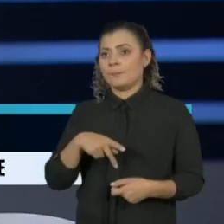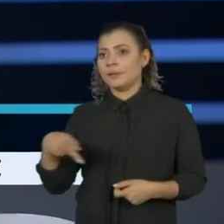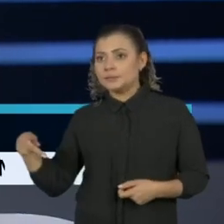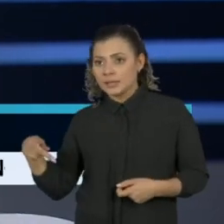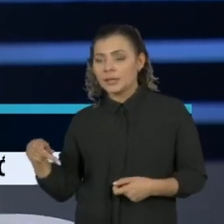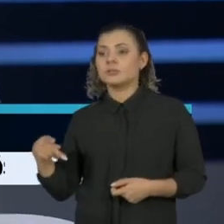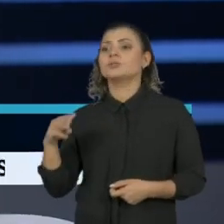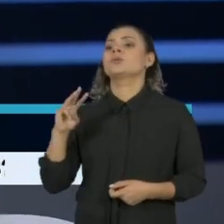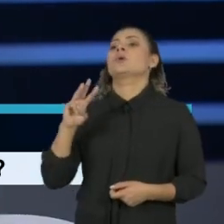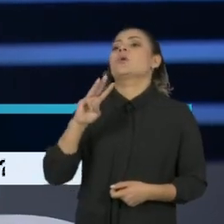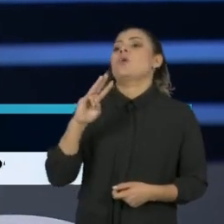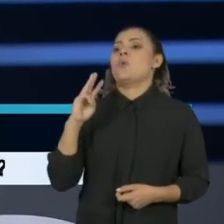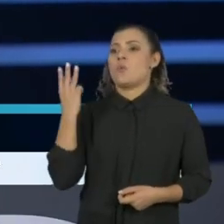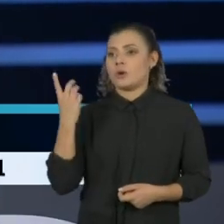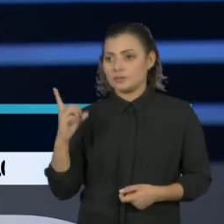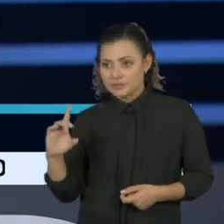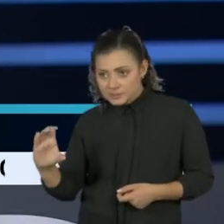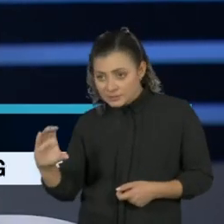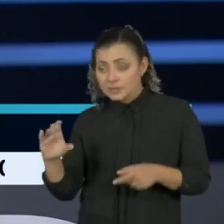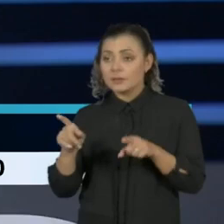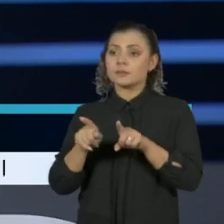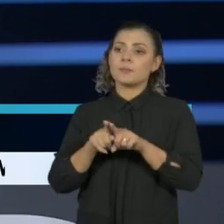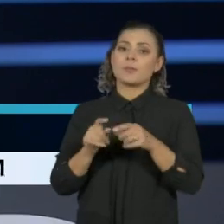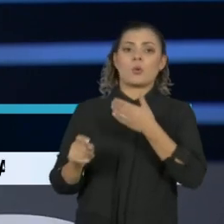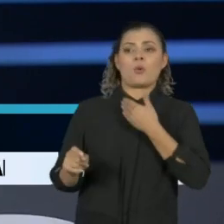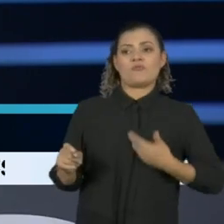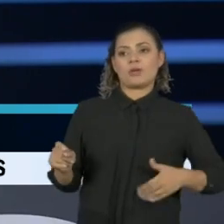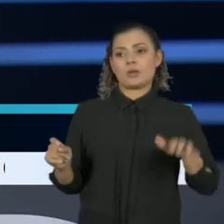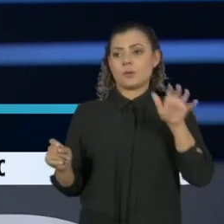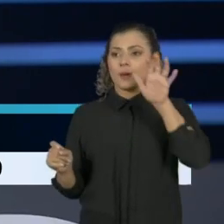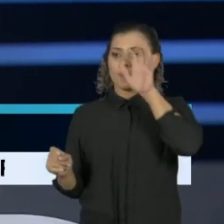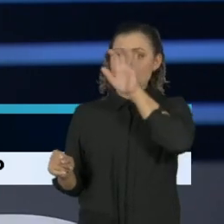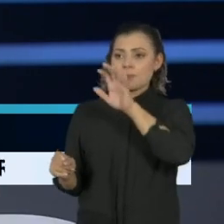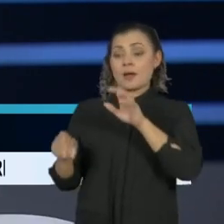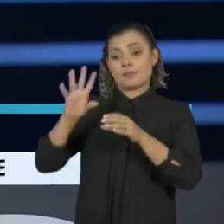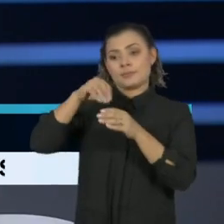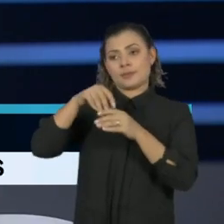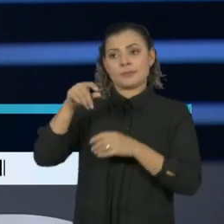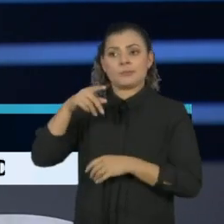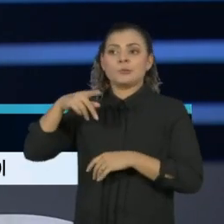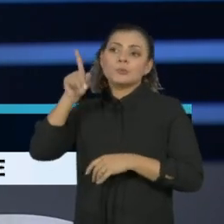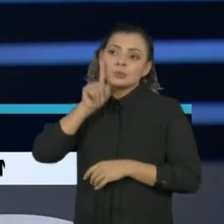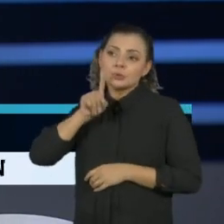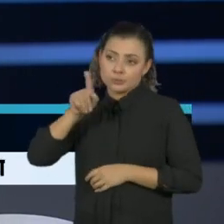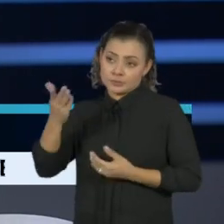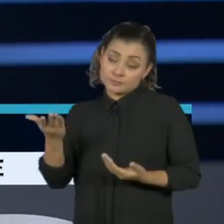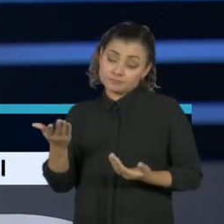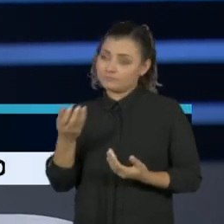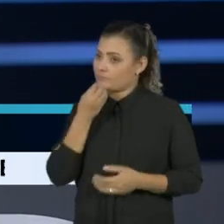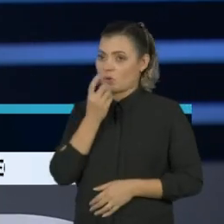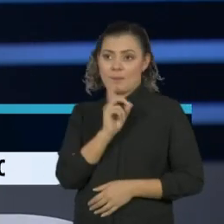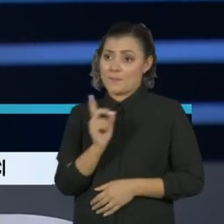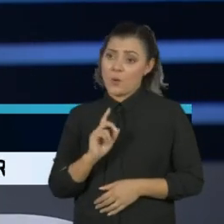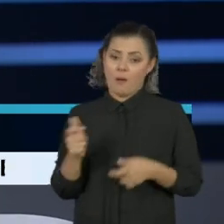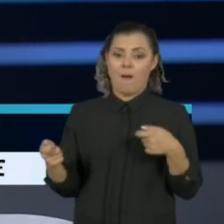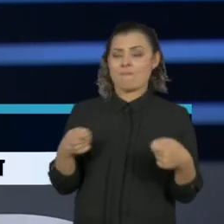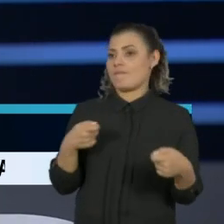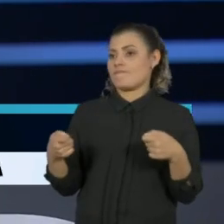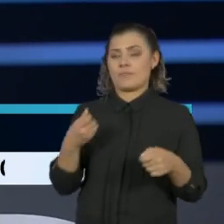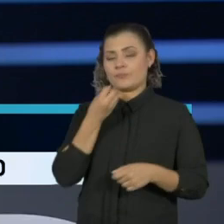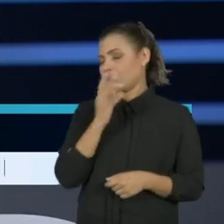Washington, e governadores em particular, o Cuomo. Isso não é positivo, quer dizer, isso